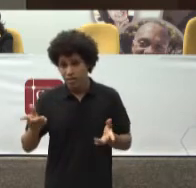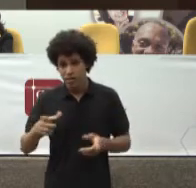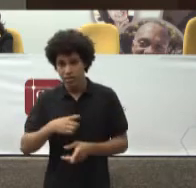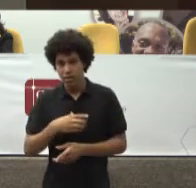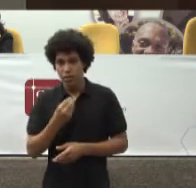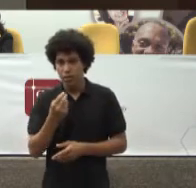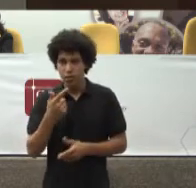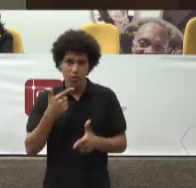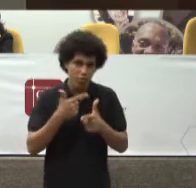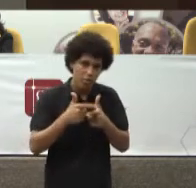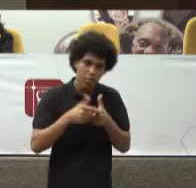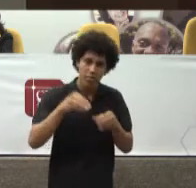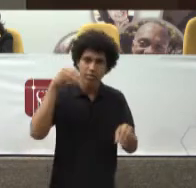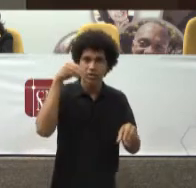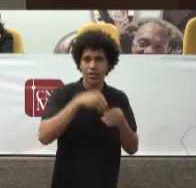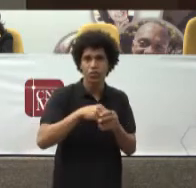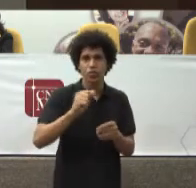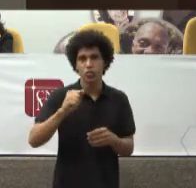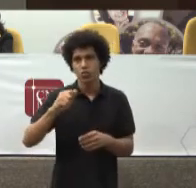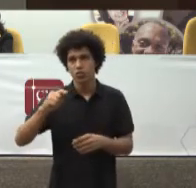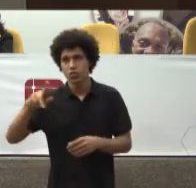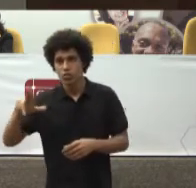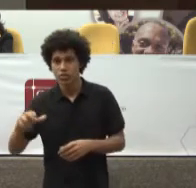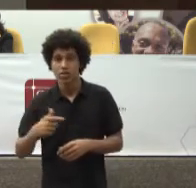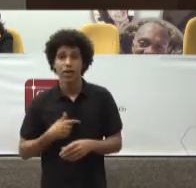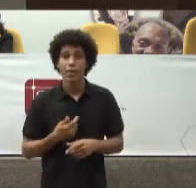Despesas Que não estão Previstas Em orçamentos